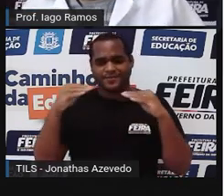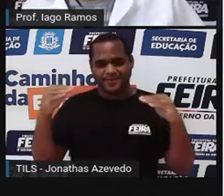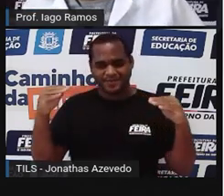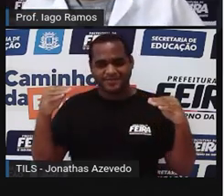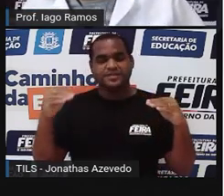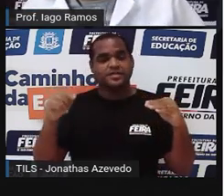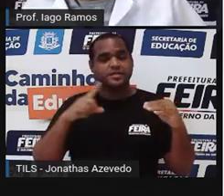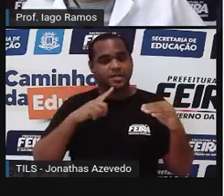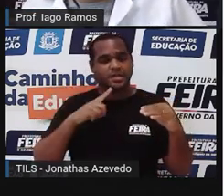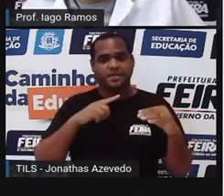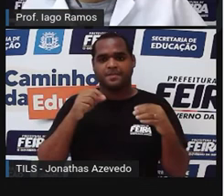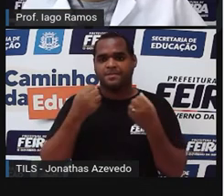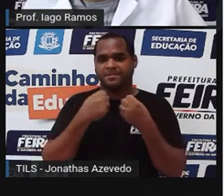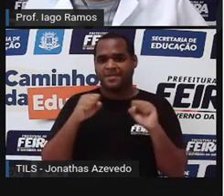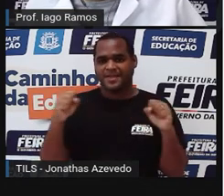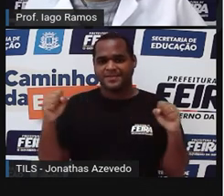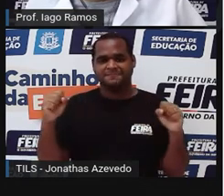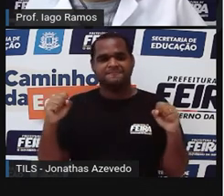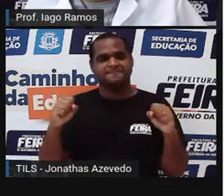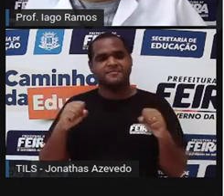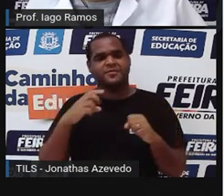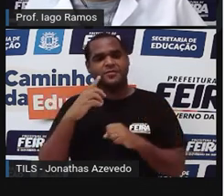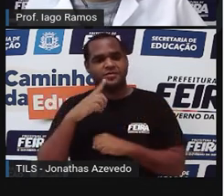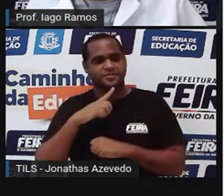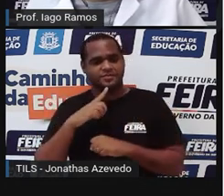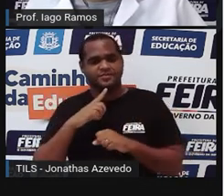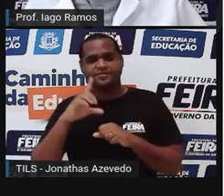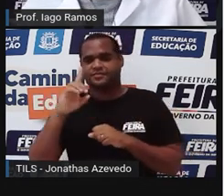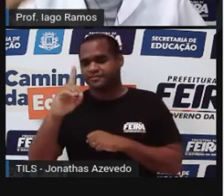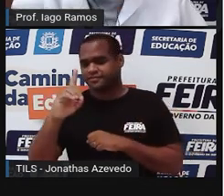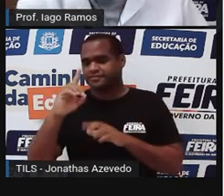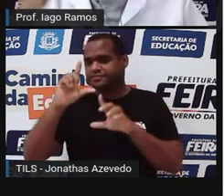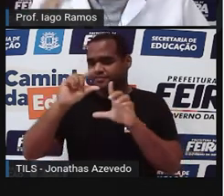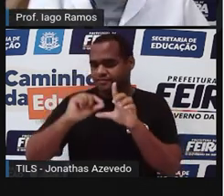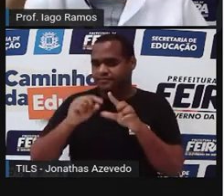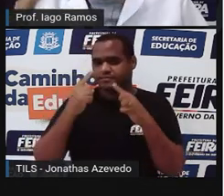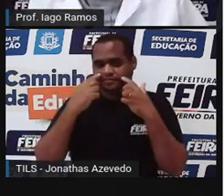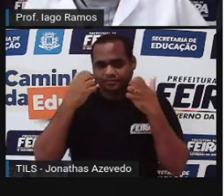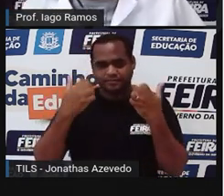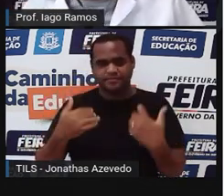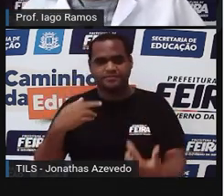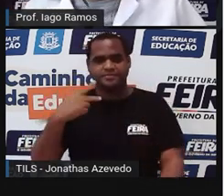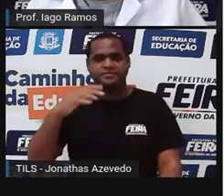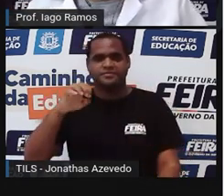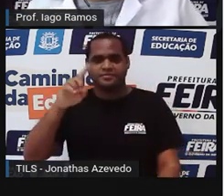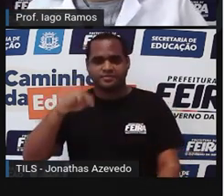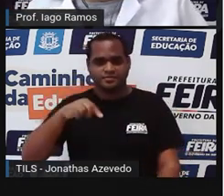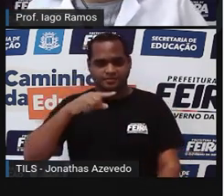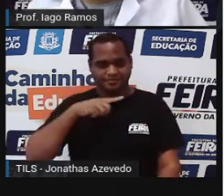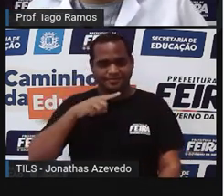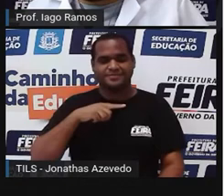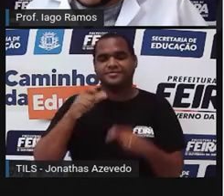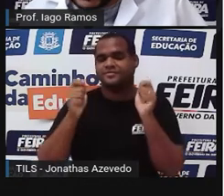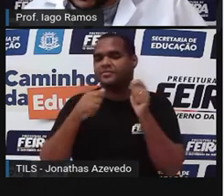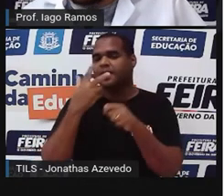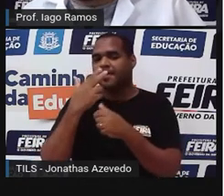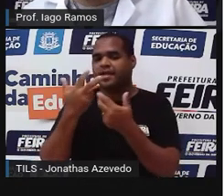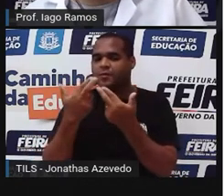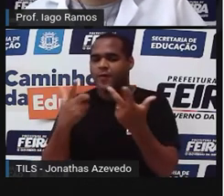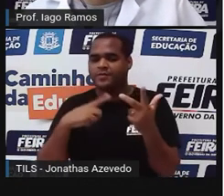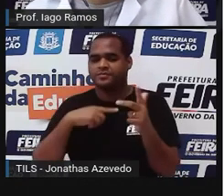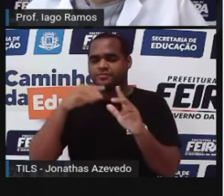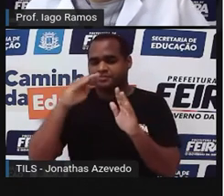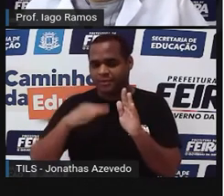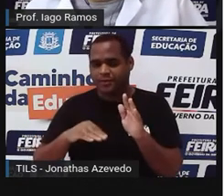diagonal maior. O D minúsculo, a diagonal que está em pé, que nesse losango significa a diagonal menor. Tá bom?